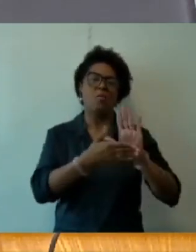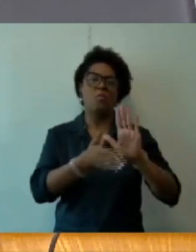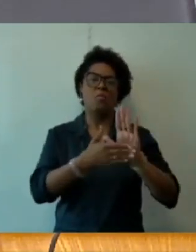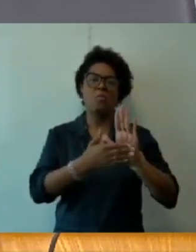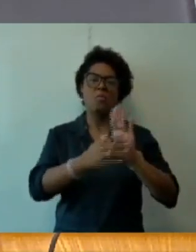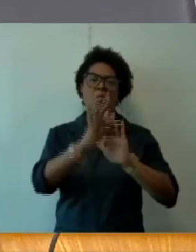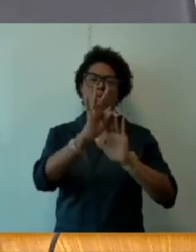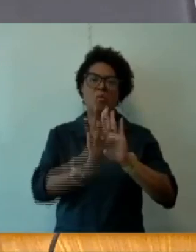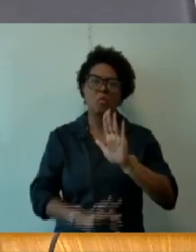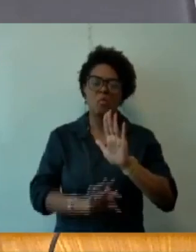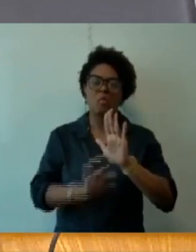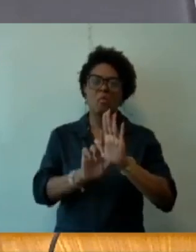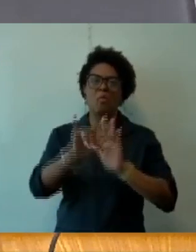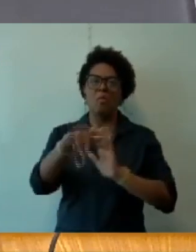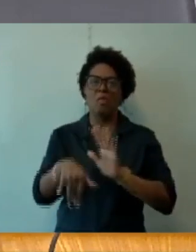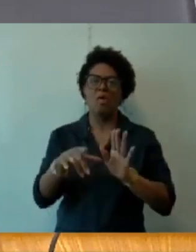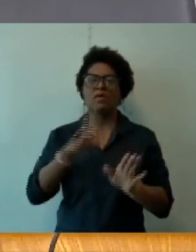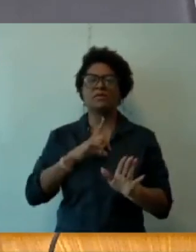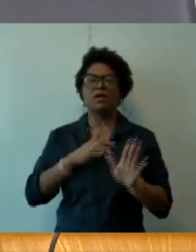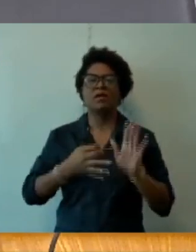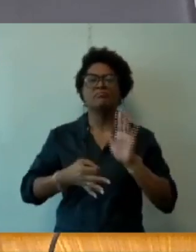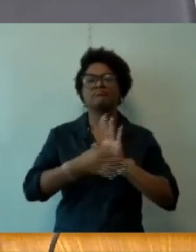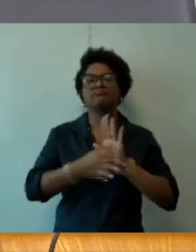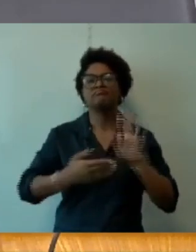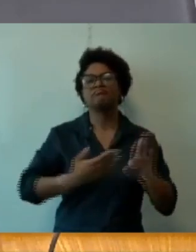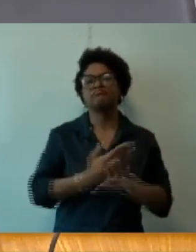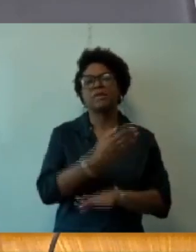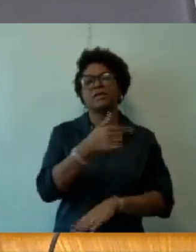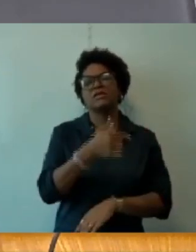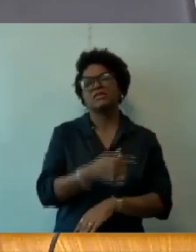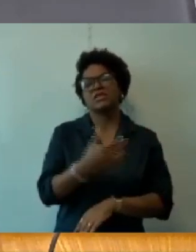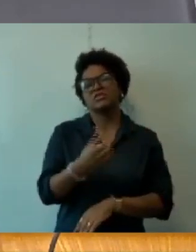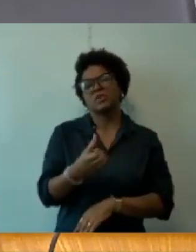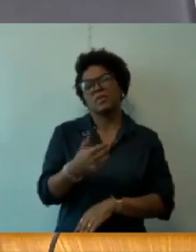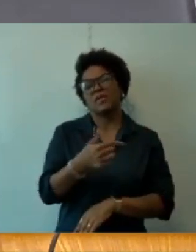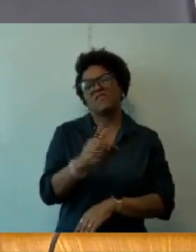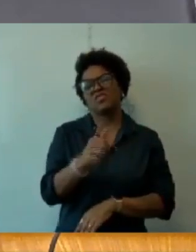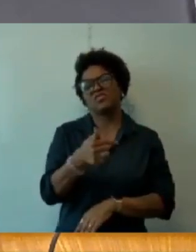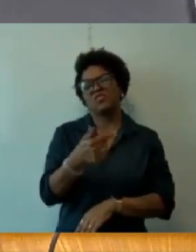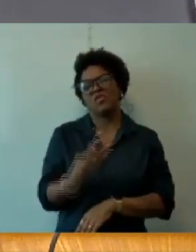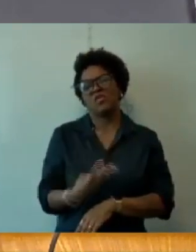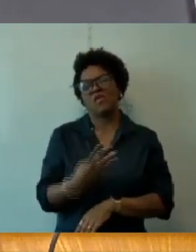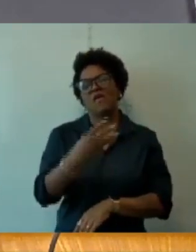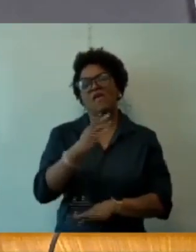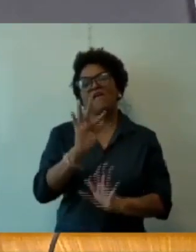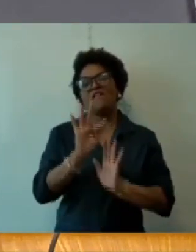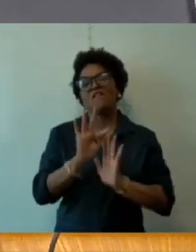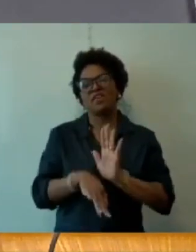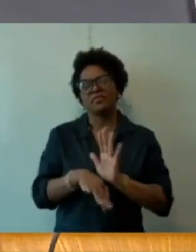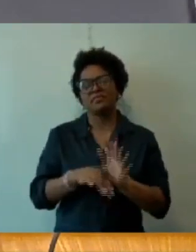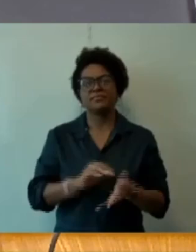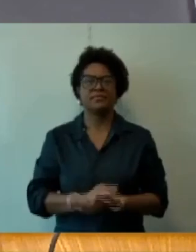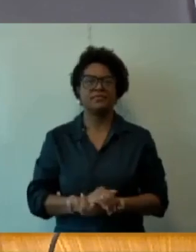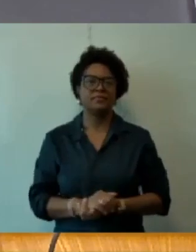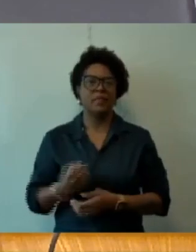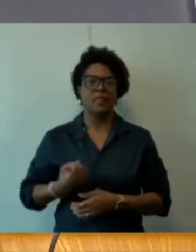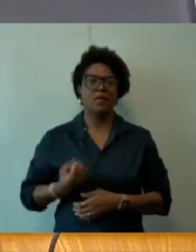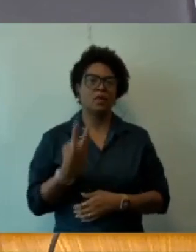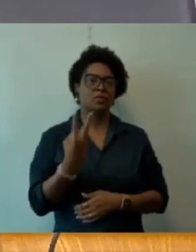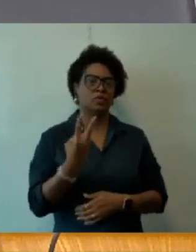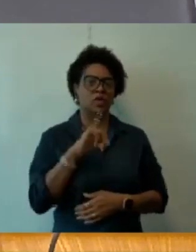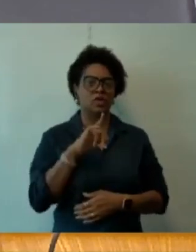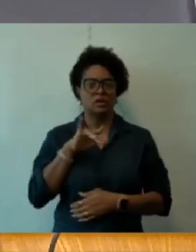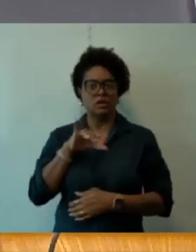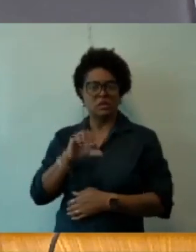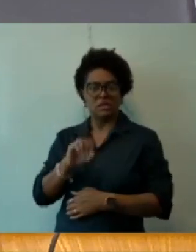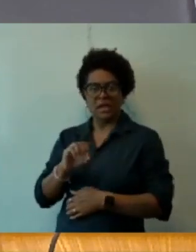Fica aprovado o parecer do PL776, barra 2023, em redação final. Vamos para o item 2 da pauta. Vereador Sérgio, fica atento. É